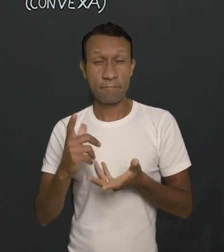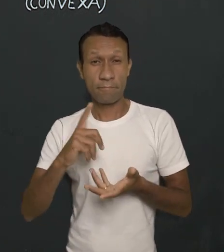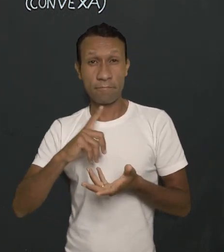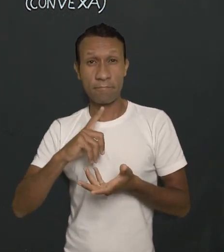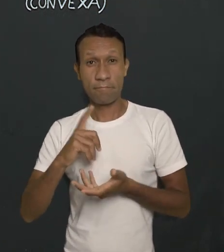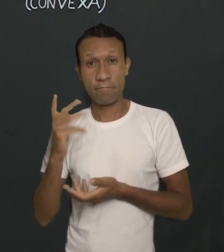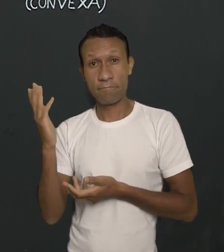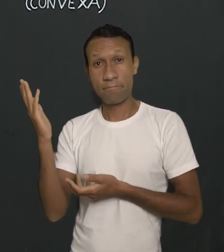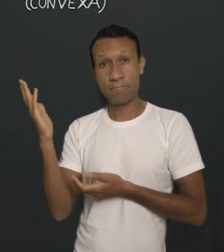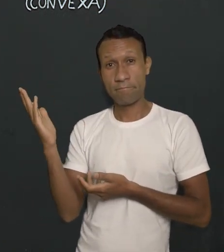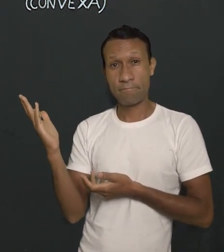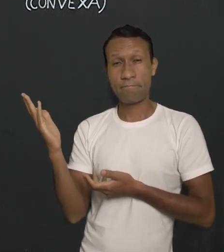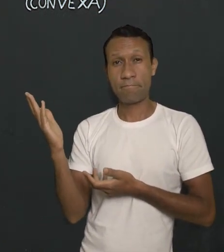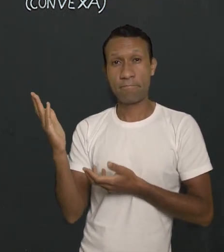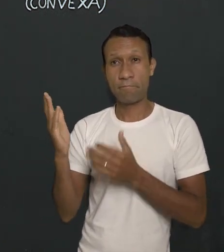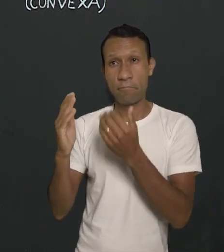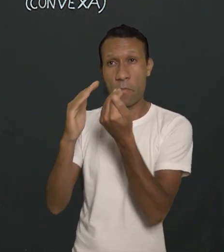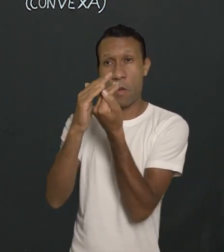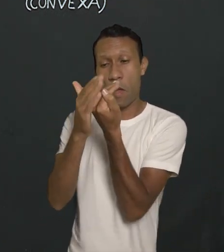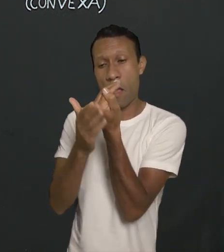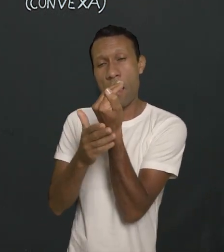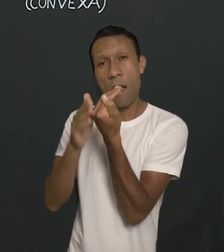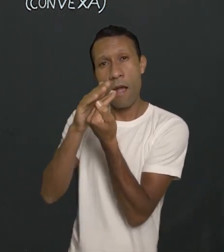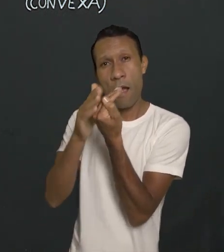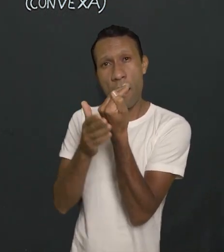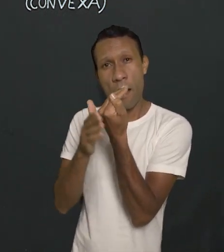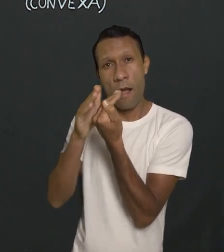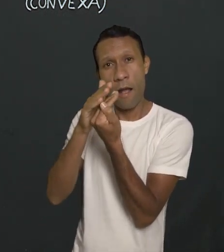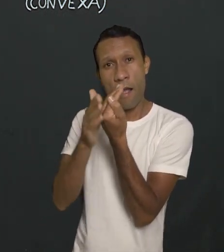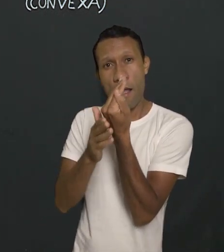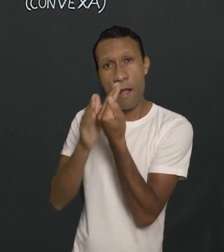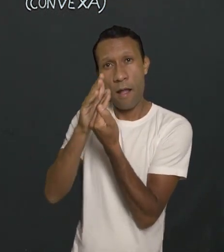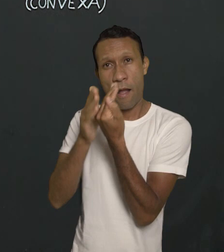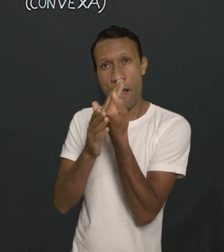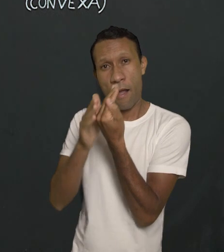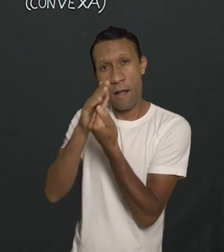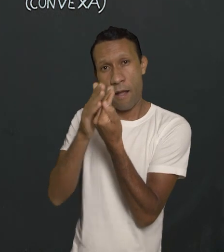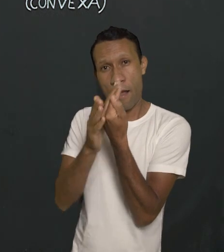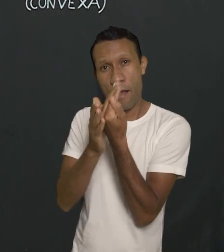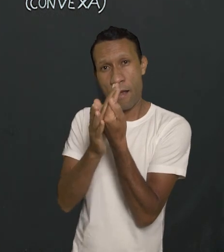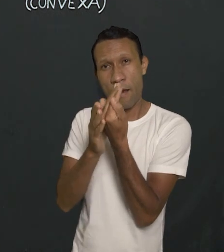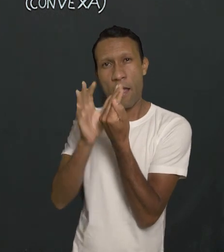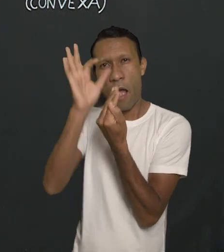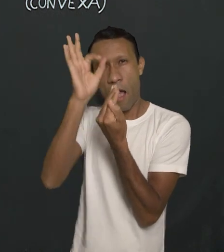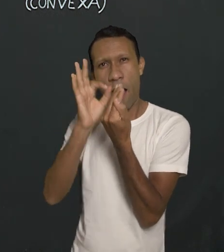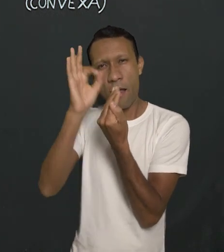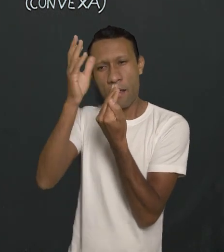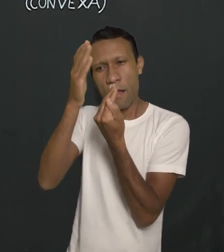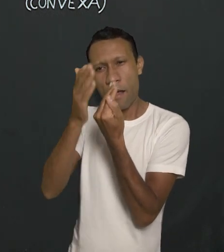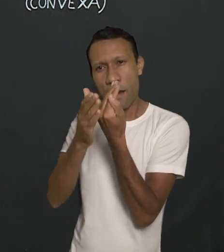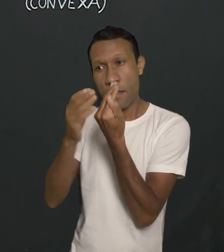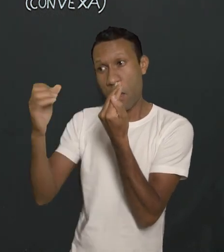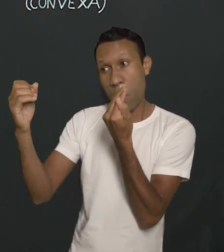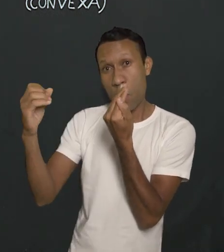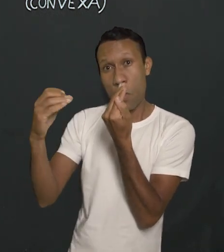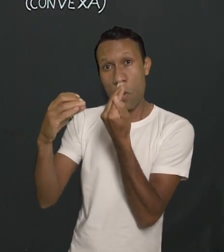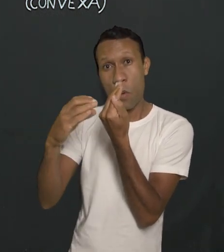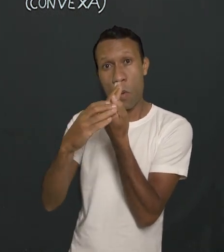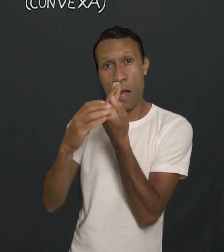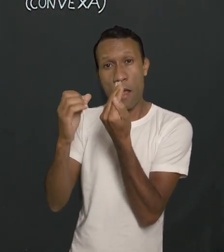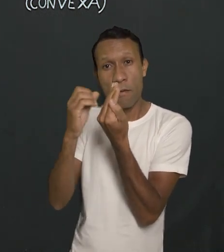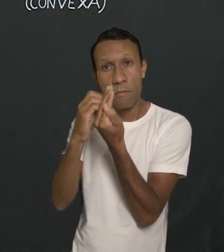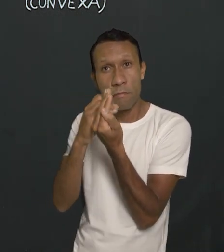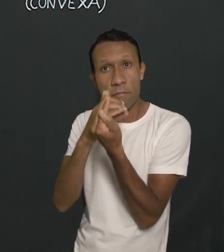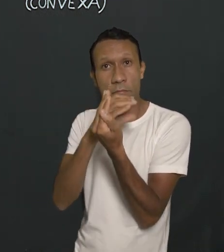que nós temos aqui a nossa córnea, a nossa lente, que ela é uma lente convergente. Pra que os raios possam convergir